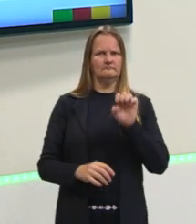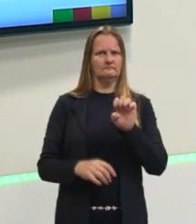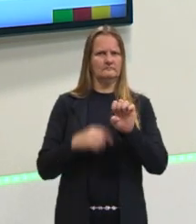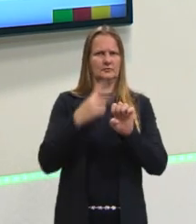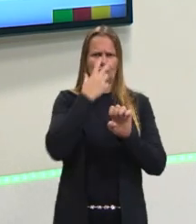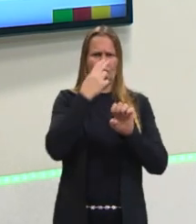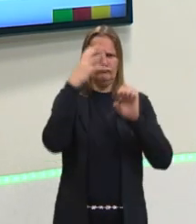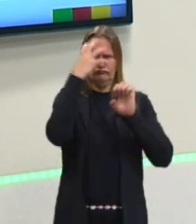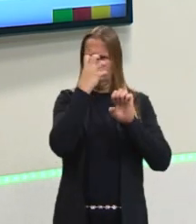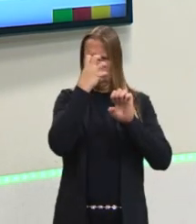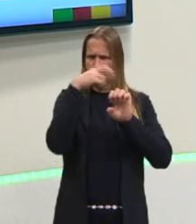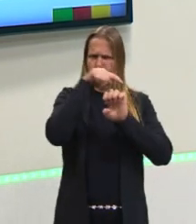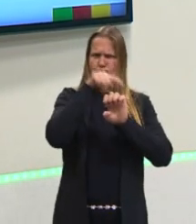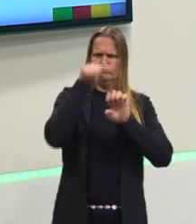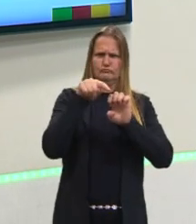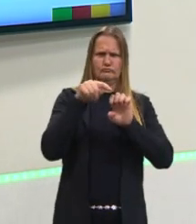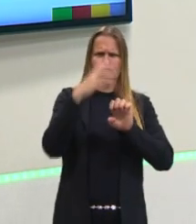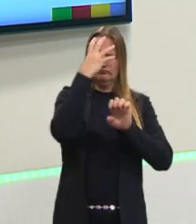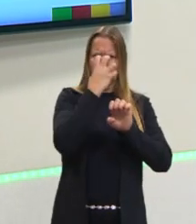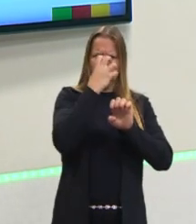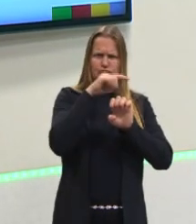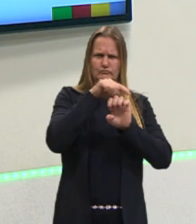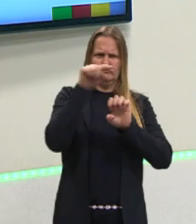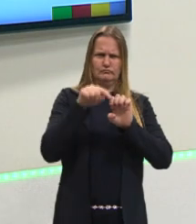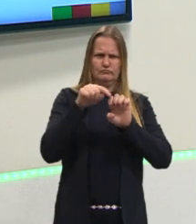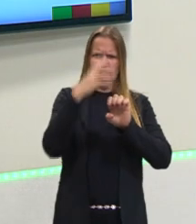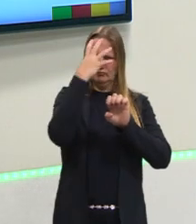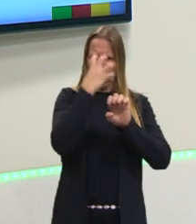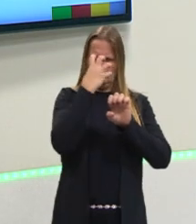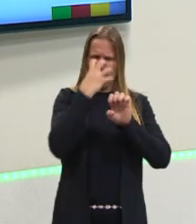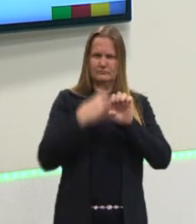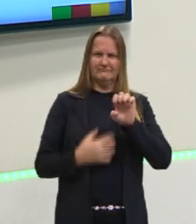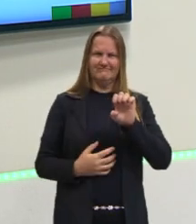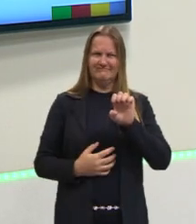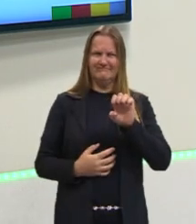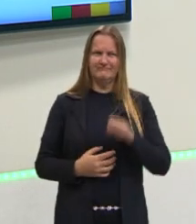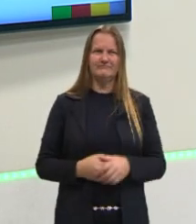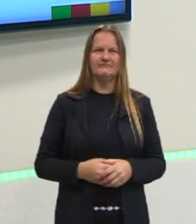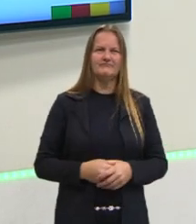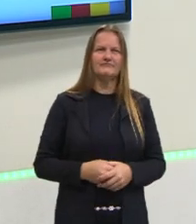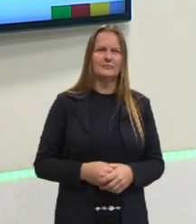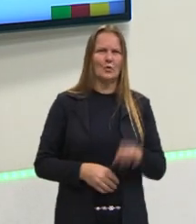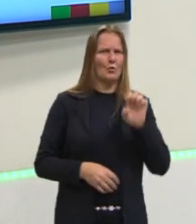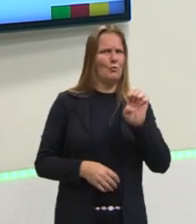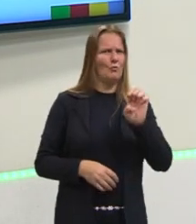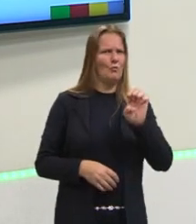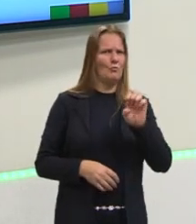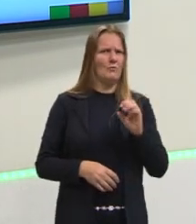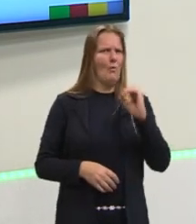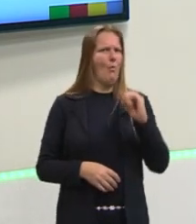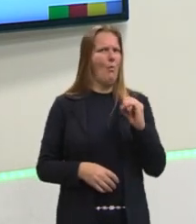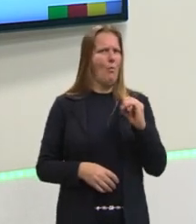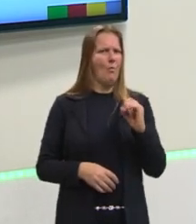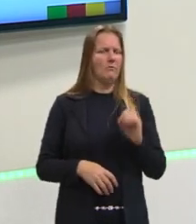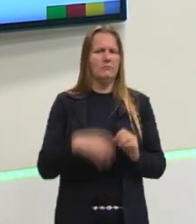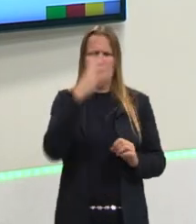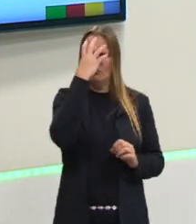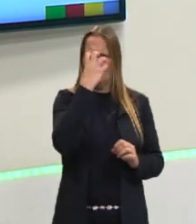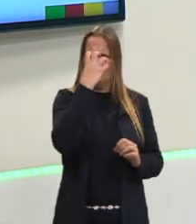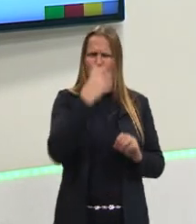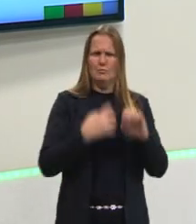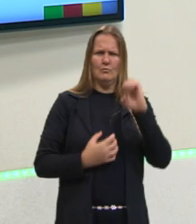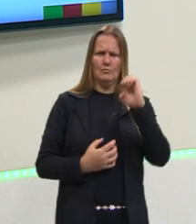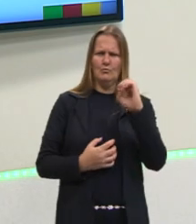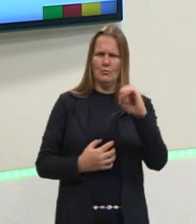fechadinhos. É como se eles tivessem um acento circunflexo sobre eles. Não existe esse acento na língua